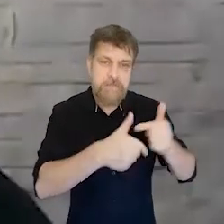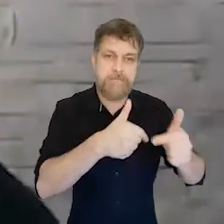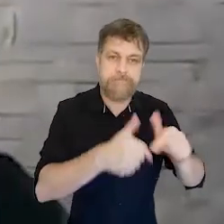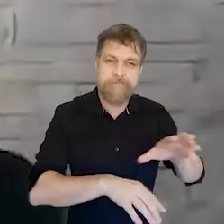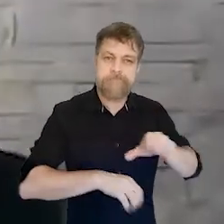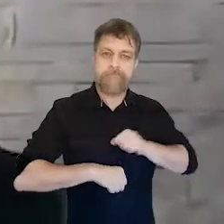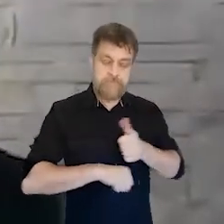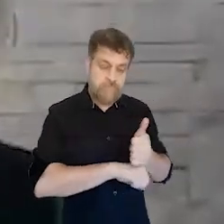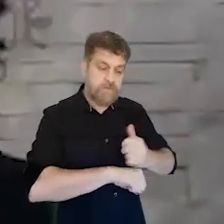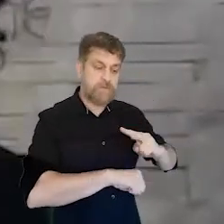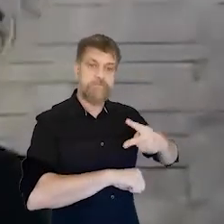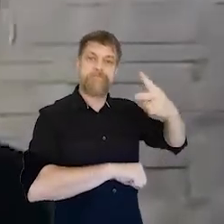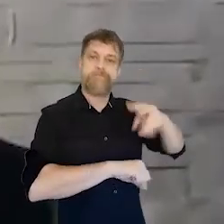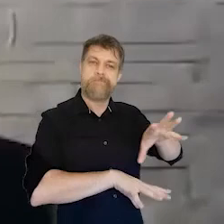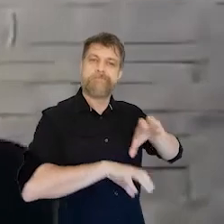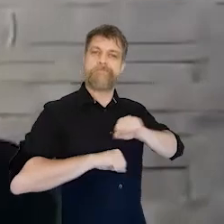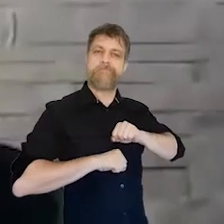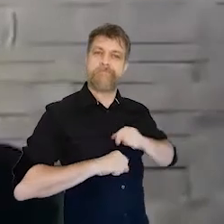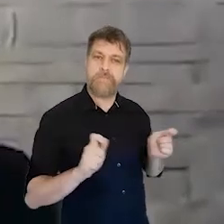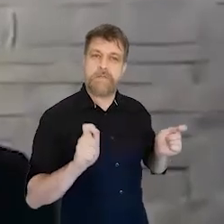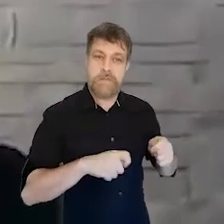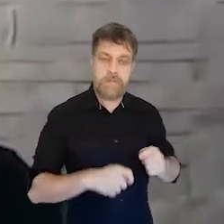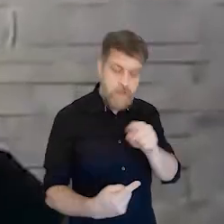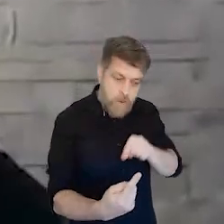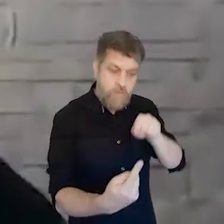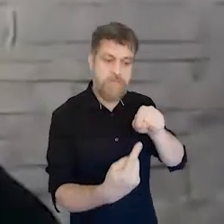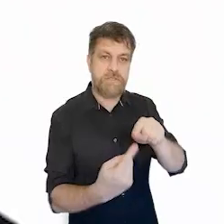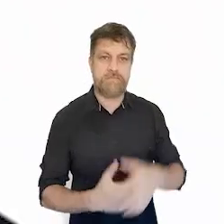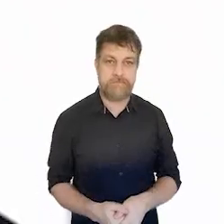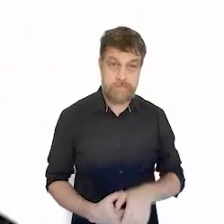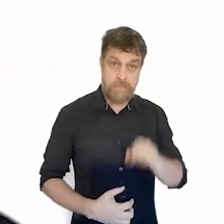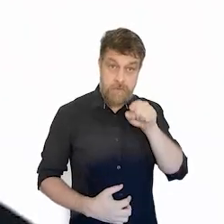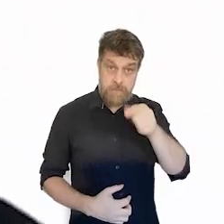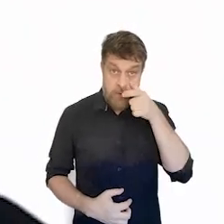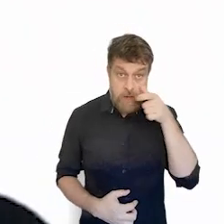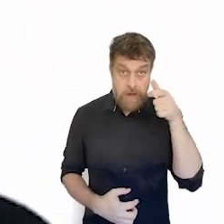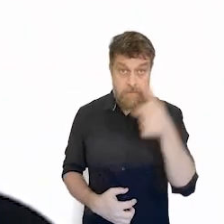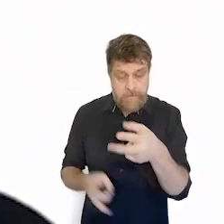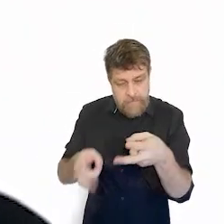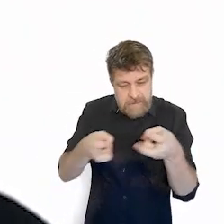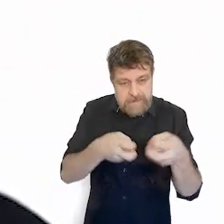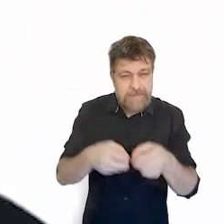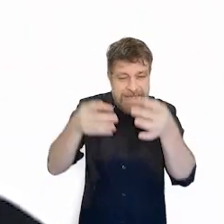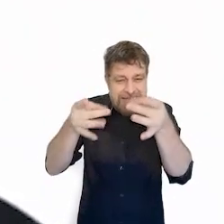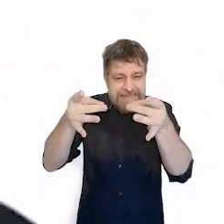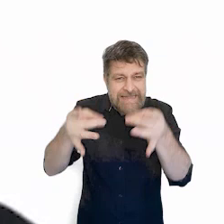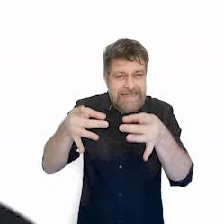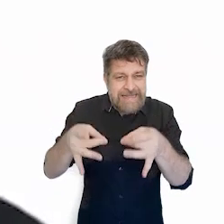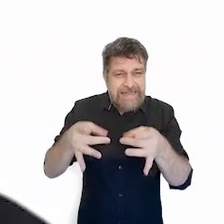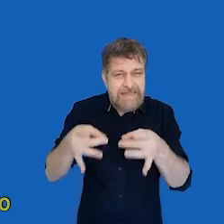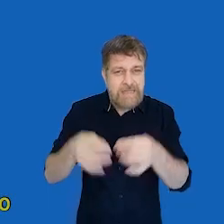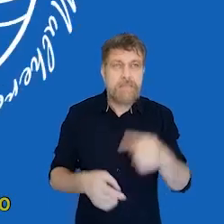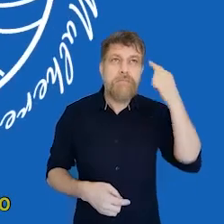para vocês, que é ser o desenvolvimento pessoal. Essa é a nossa intenção. Espero que vocês percebam, né? Cada detalhe foi pensado com muito